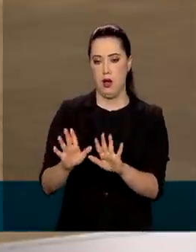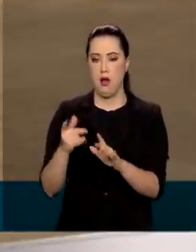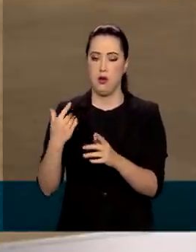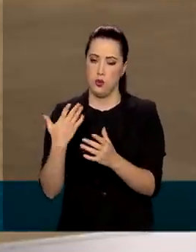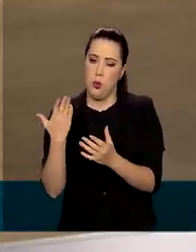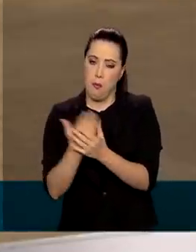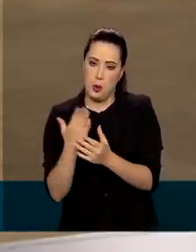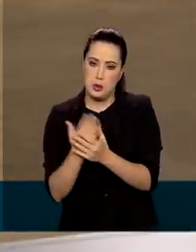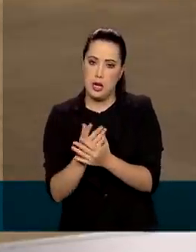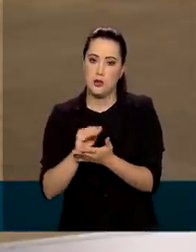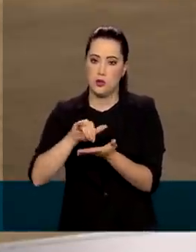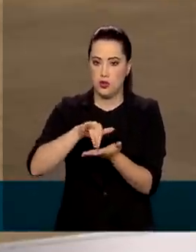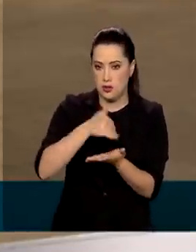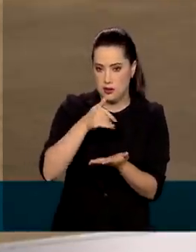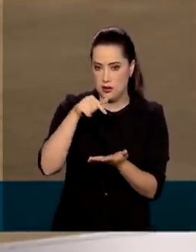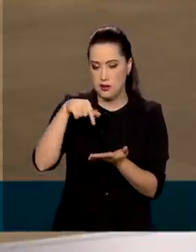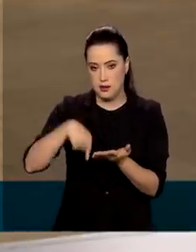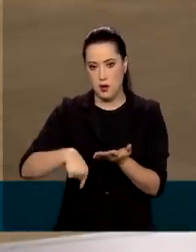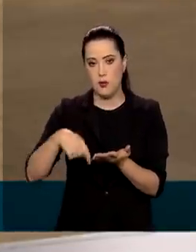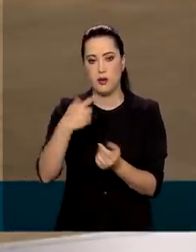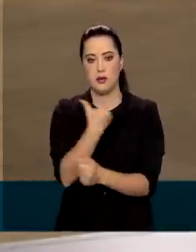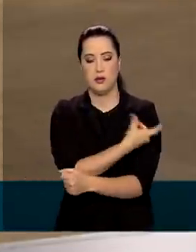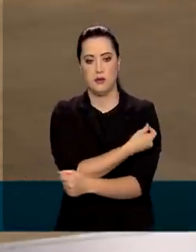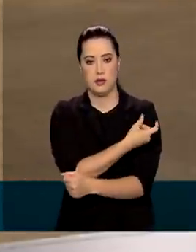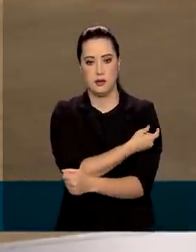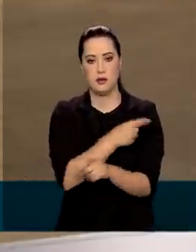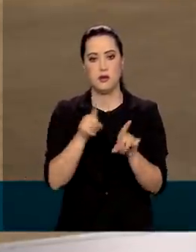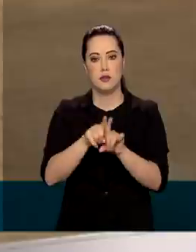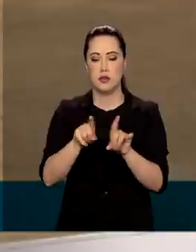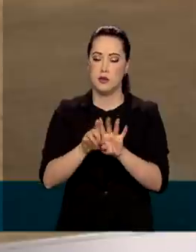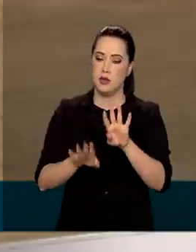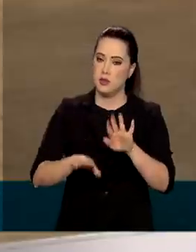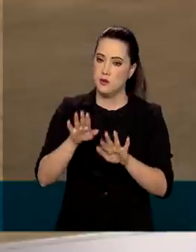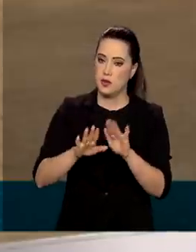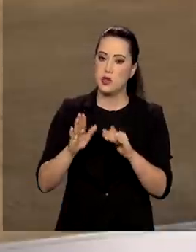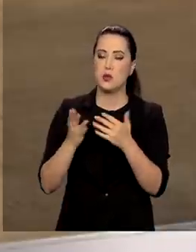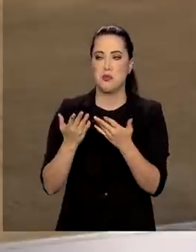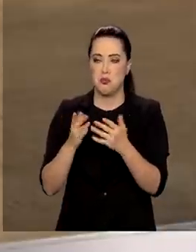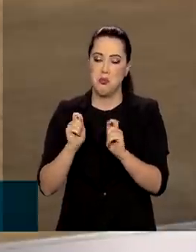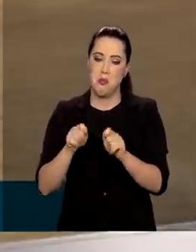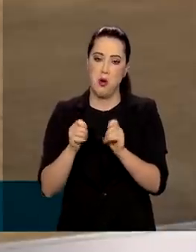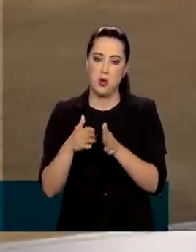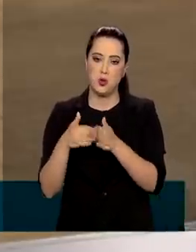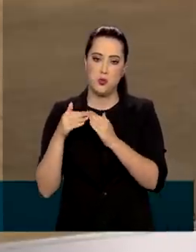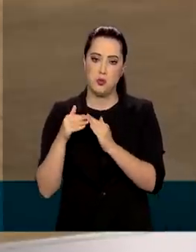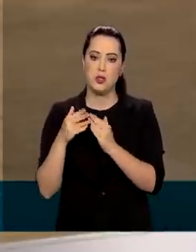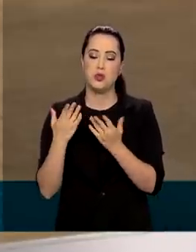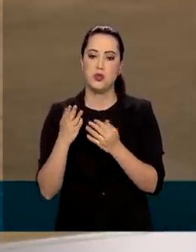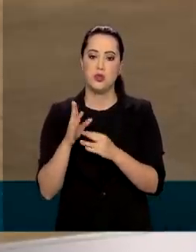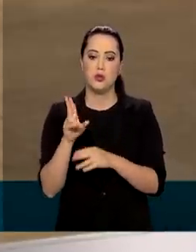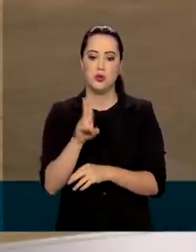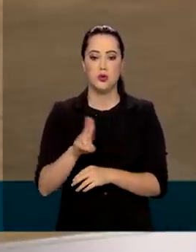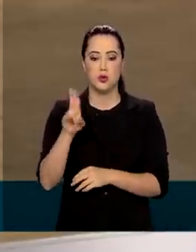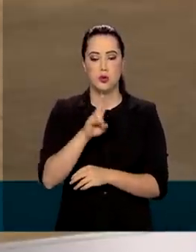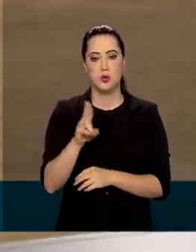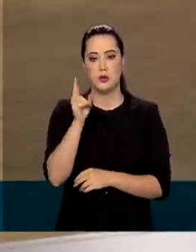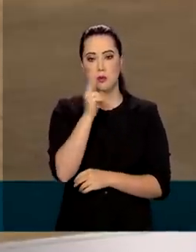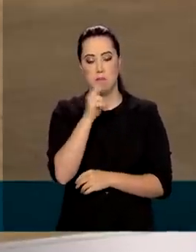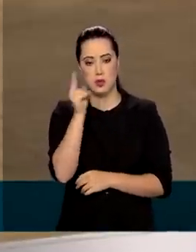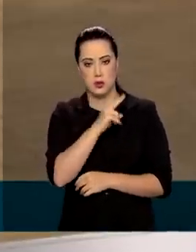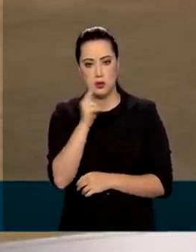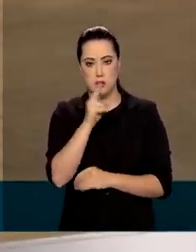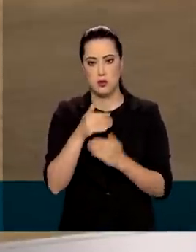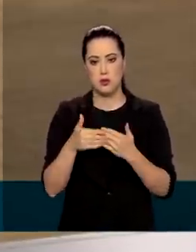processo de registro da Coronavac, quanto de um eventual pedido de autorização de uso emergencial